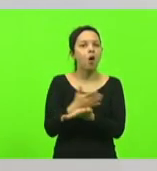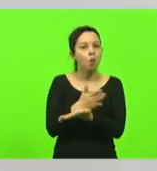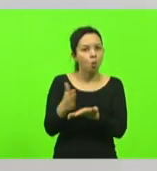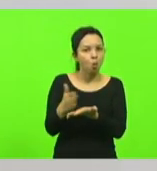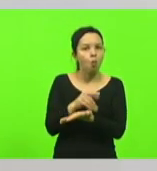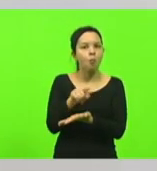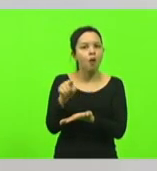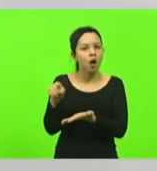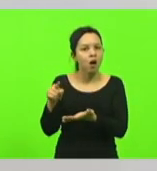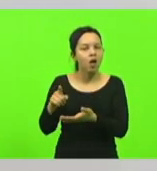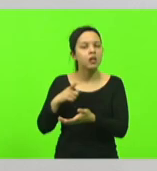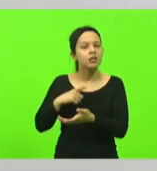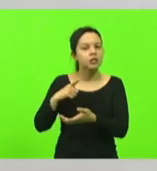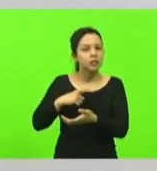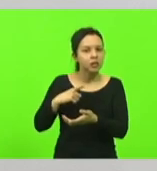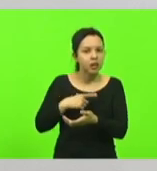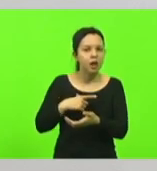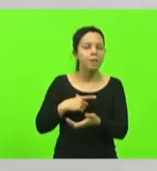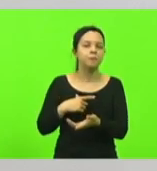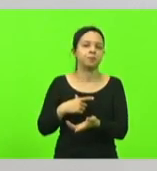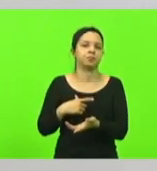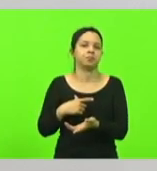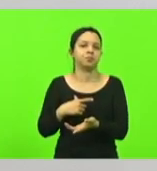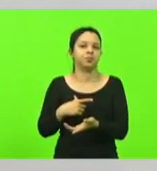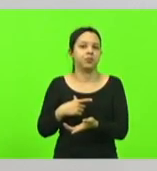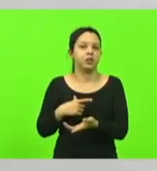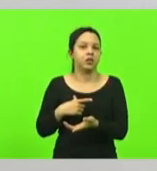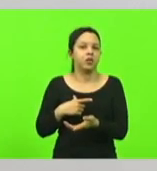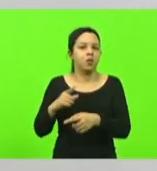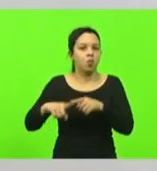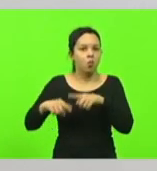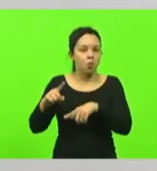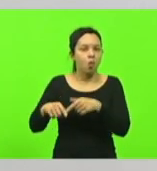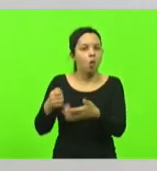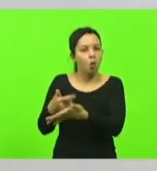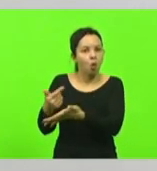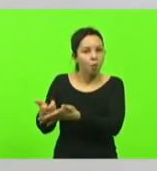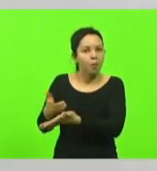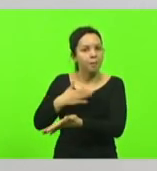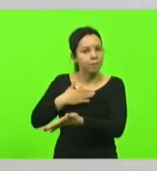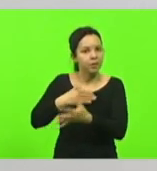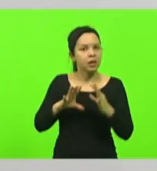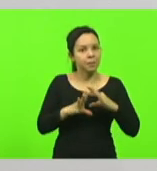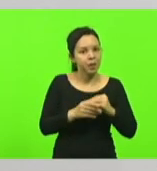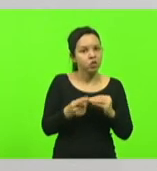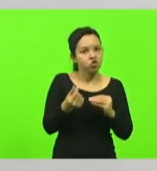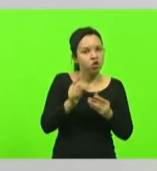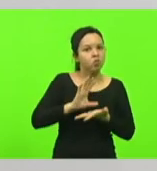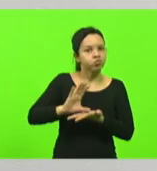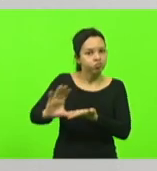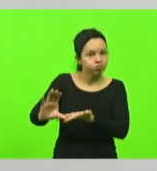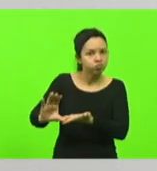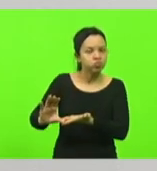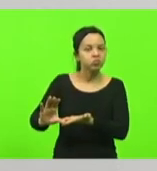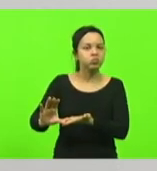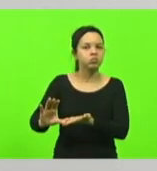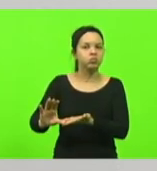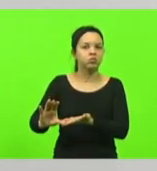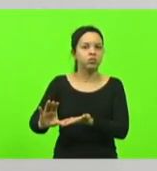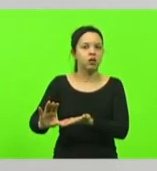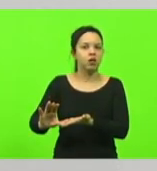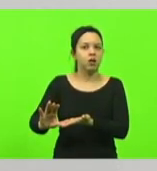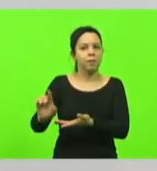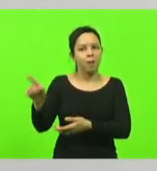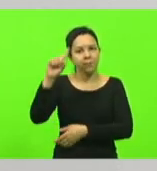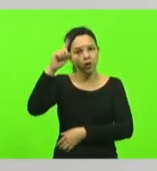de origem das minhas emendas parlamentares, construção de quartel em alguma delas ali, para mandar um único polícia para